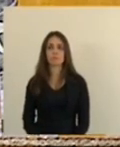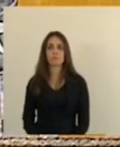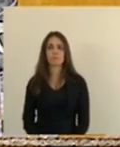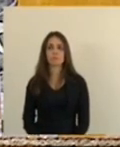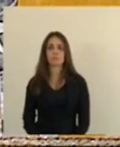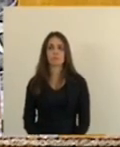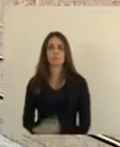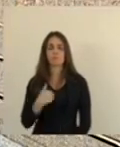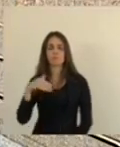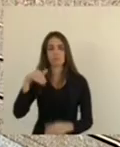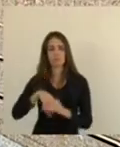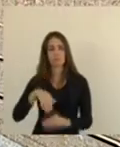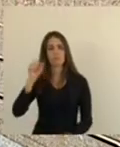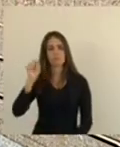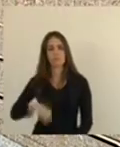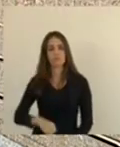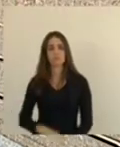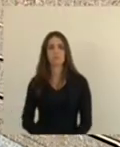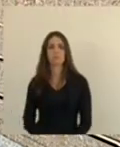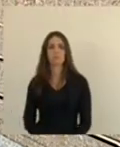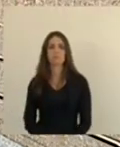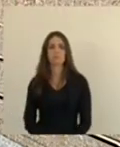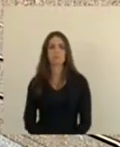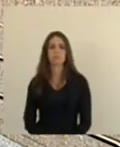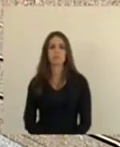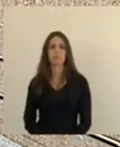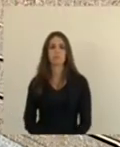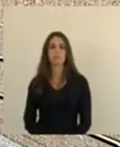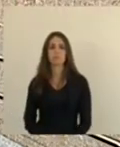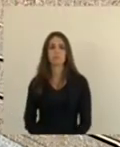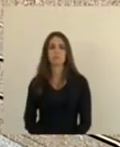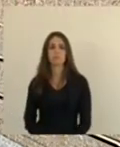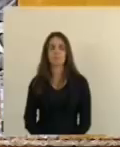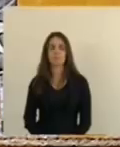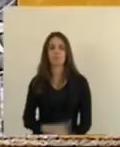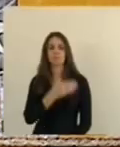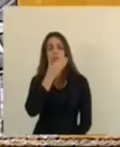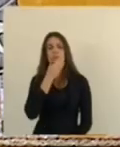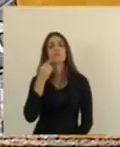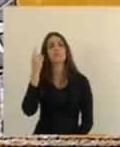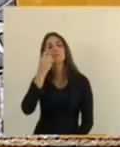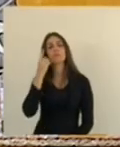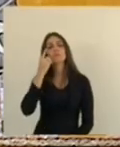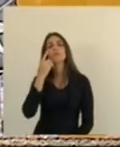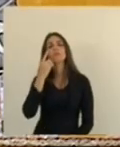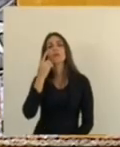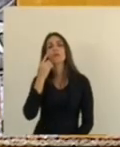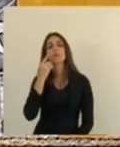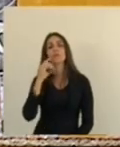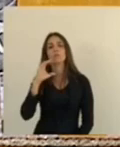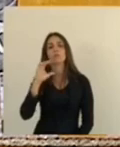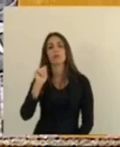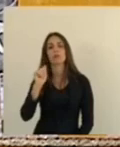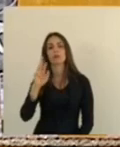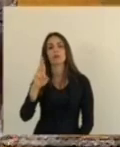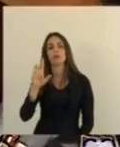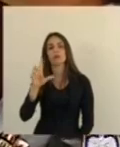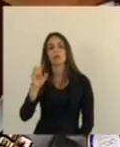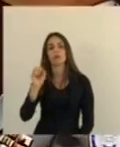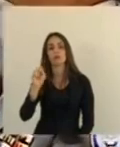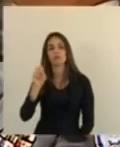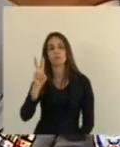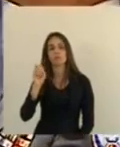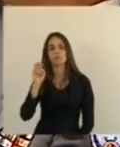voto voto senhor presidente deputado capitão assunção vota sim como voto deputado carlos bom voto não seu